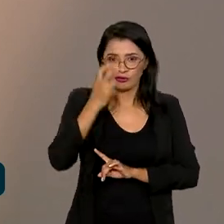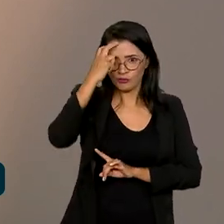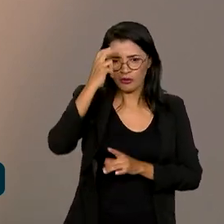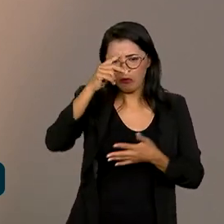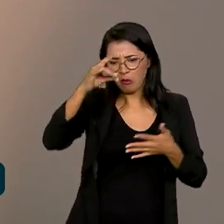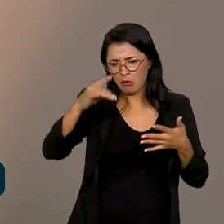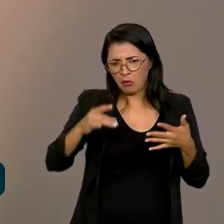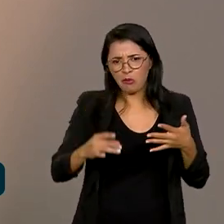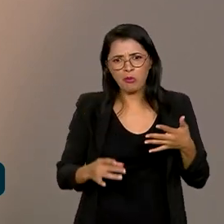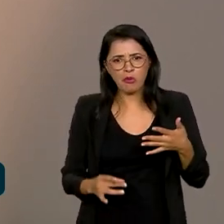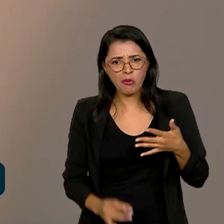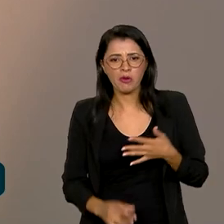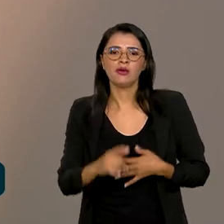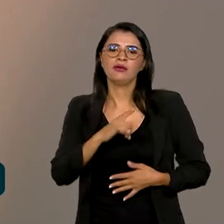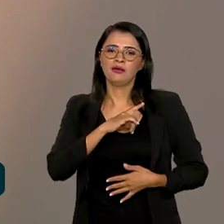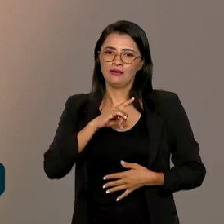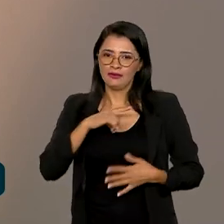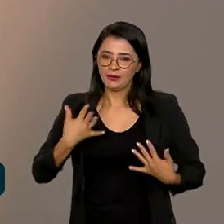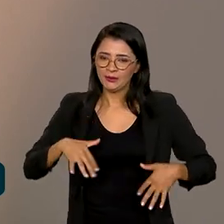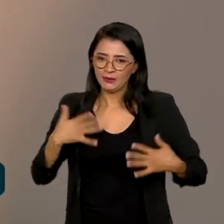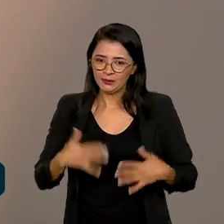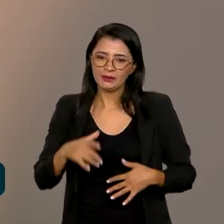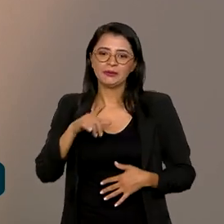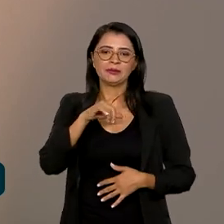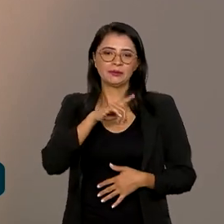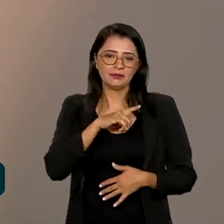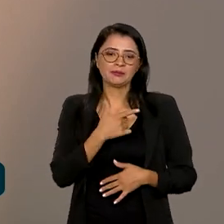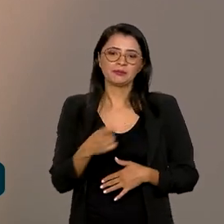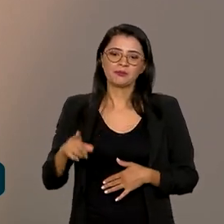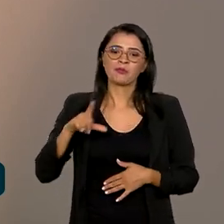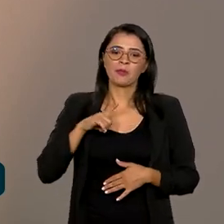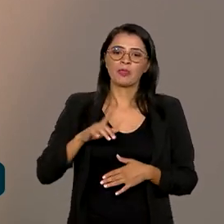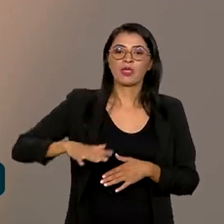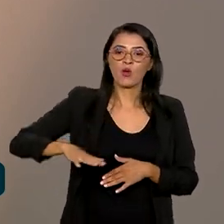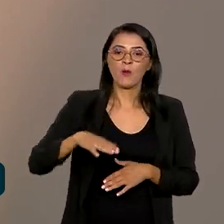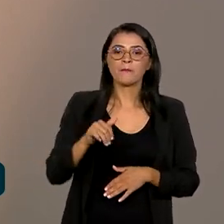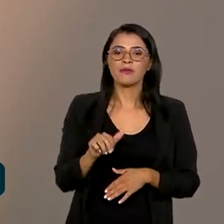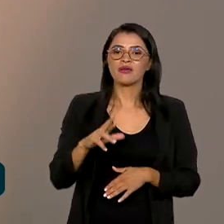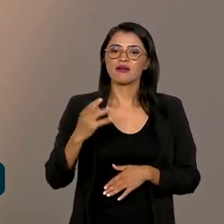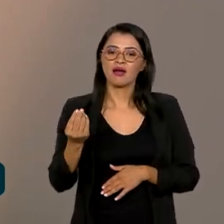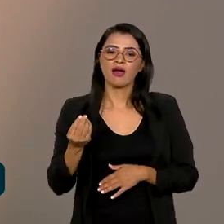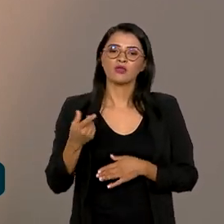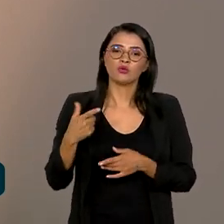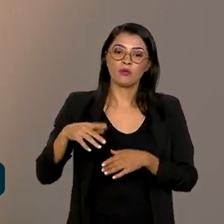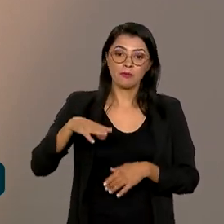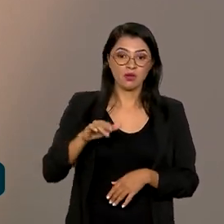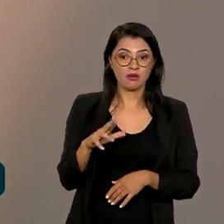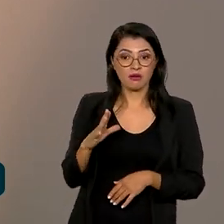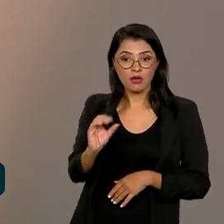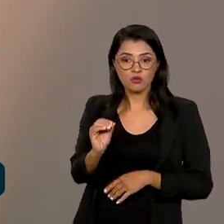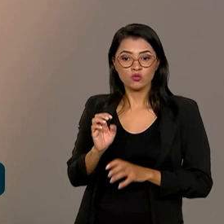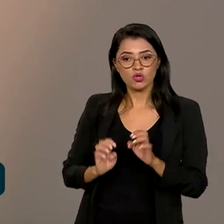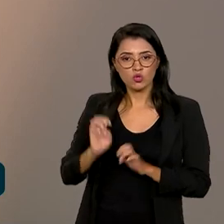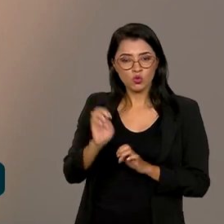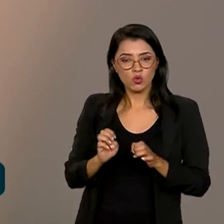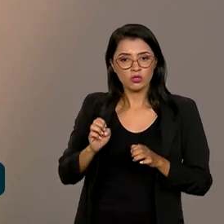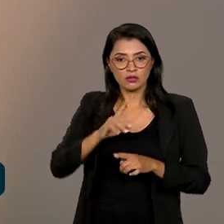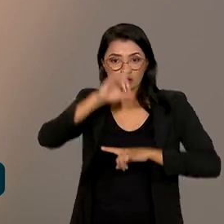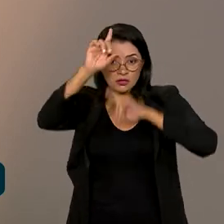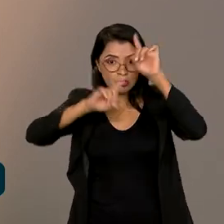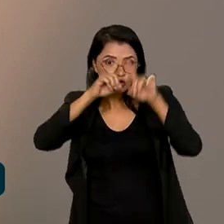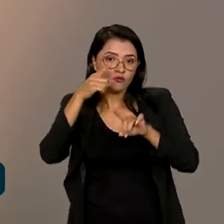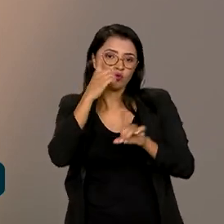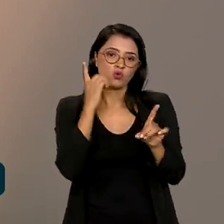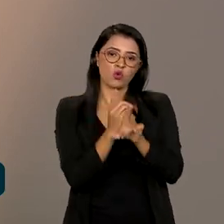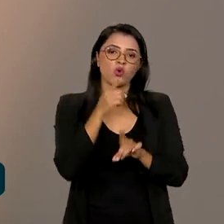E também estamos aí com o mercado, o MIC-BR, que é o Mercado das Indústrias Criativas, que será em Belém, o